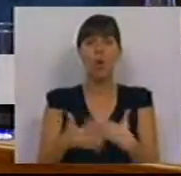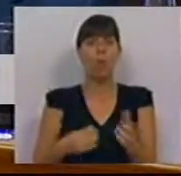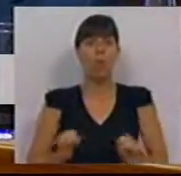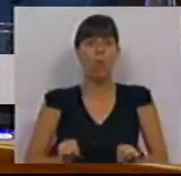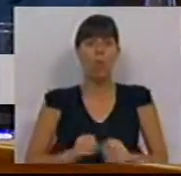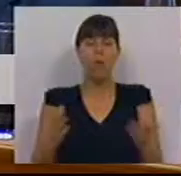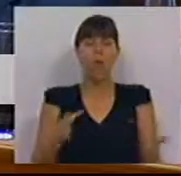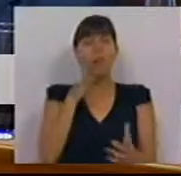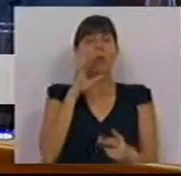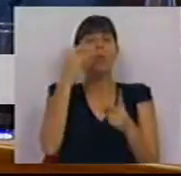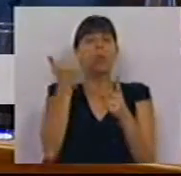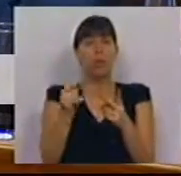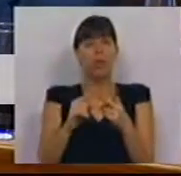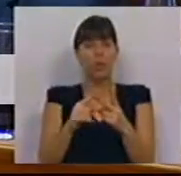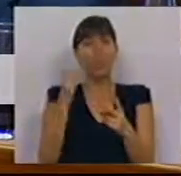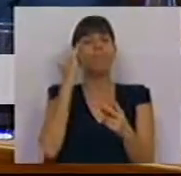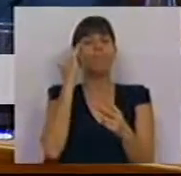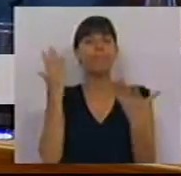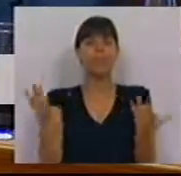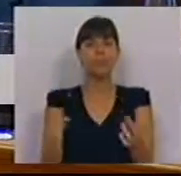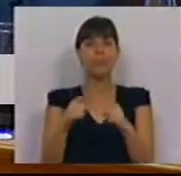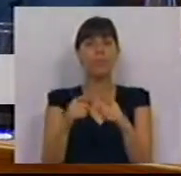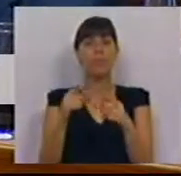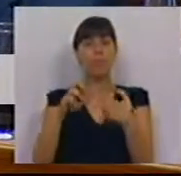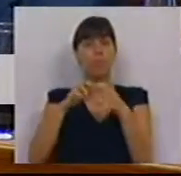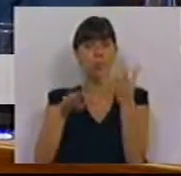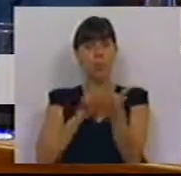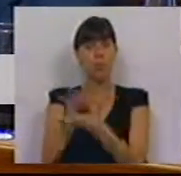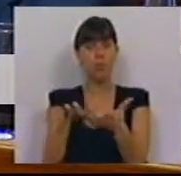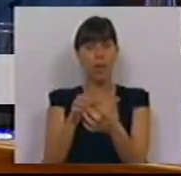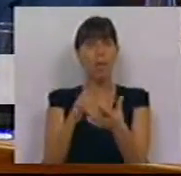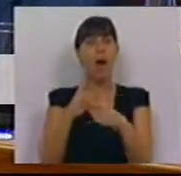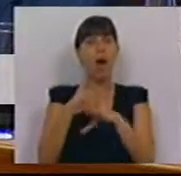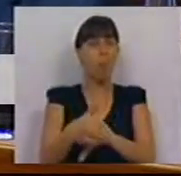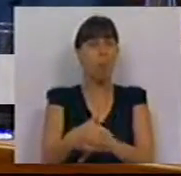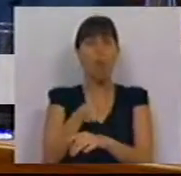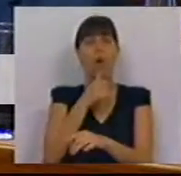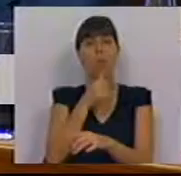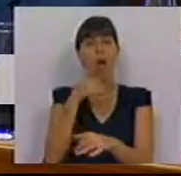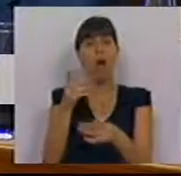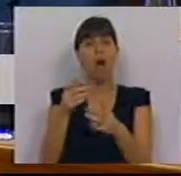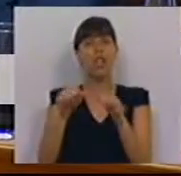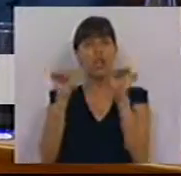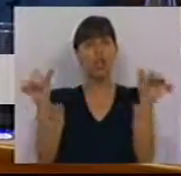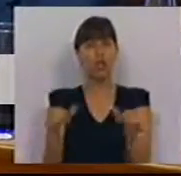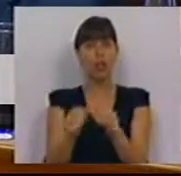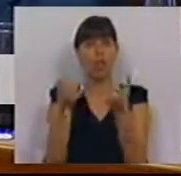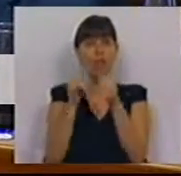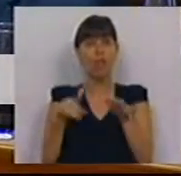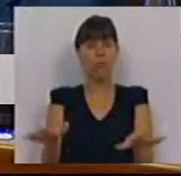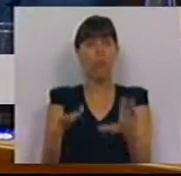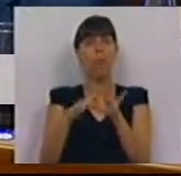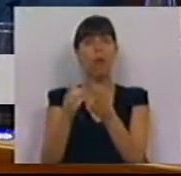funcionavam e diz o número 2 considera-se que cessam os constrangimentos ao acesso e utilização do sistema informático de suporte